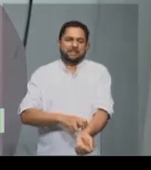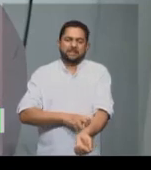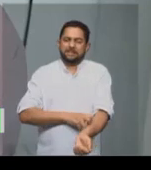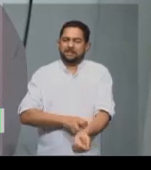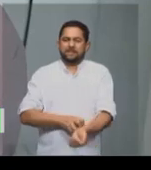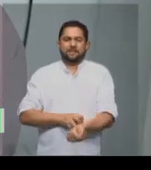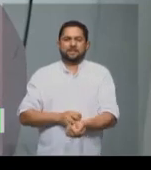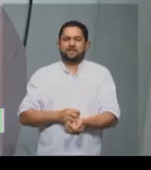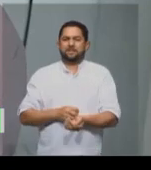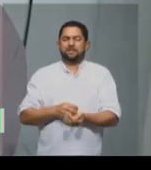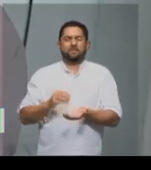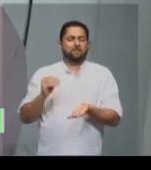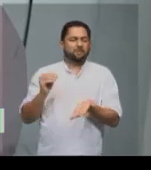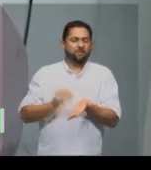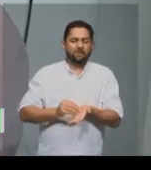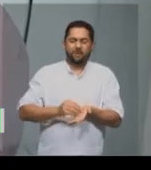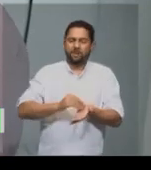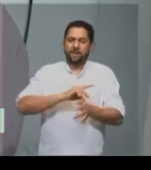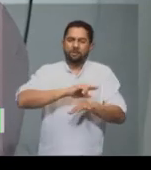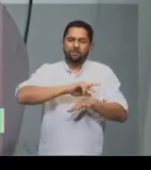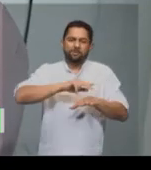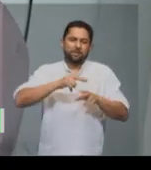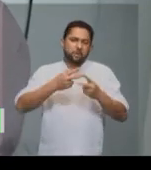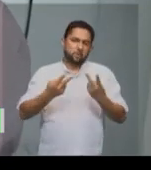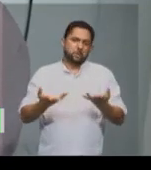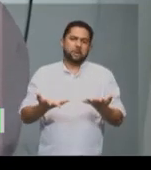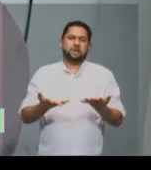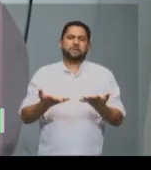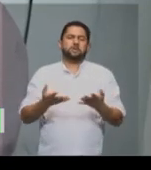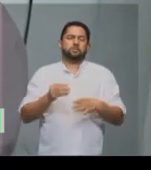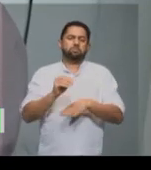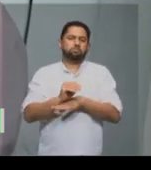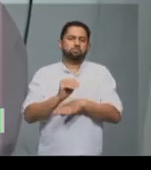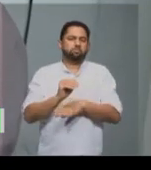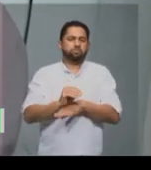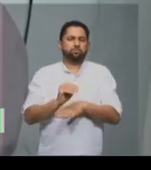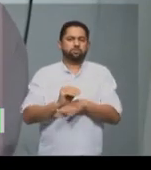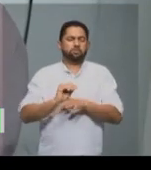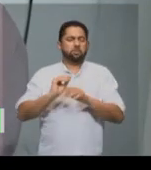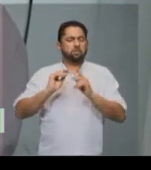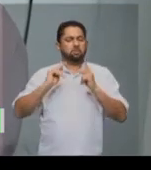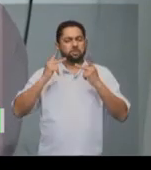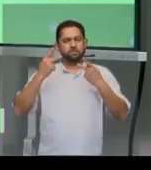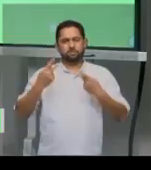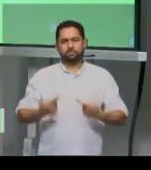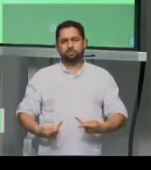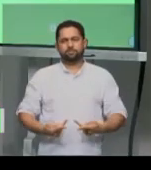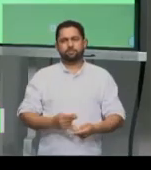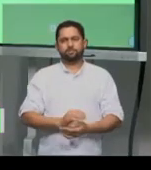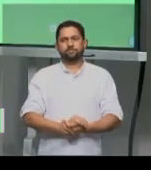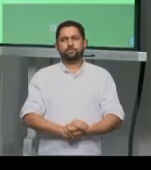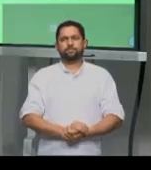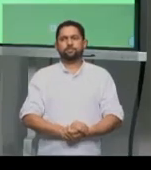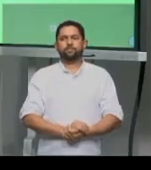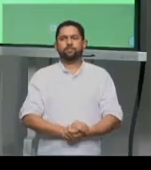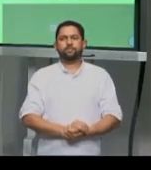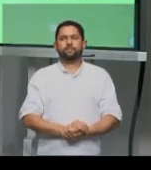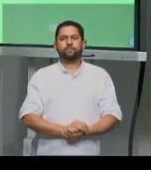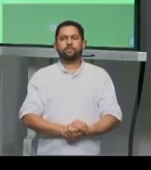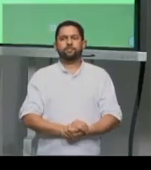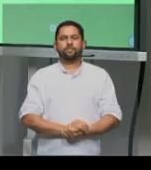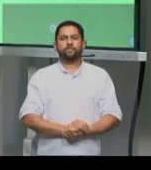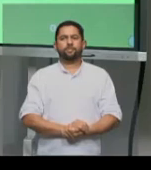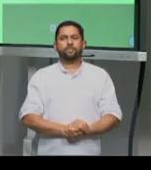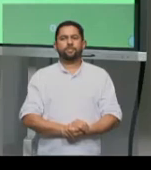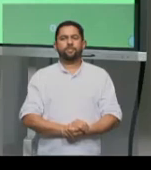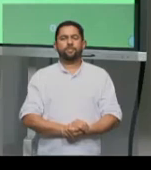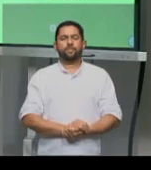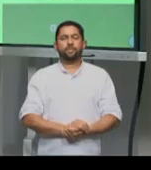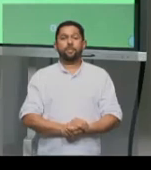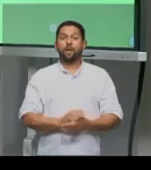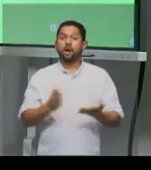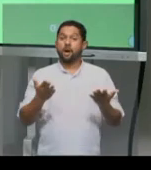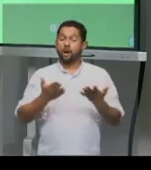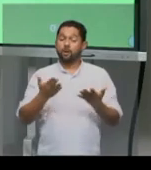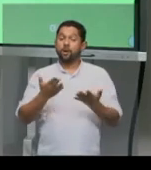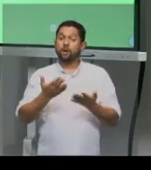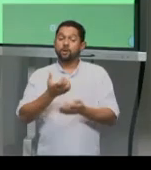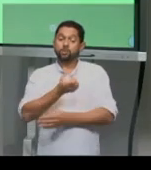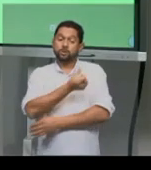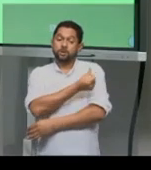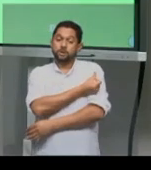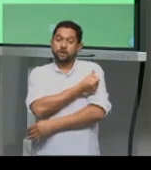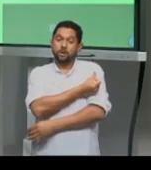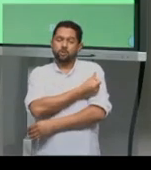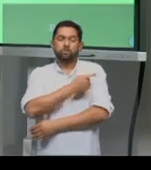e perigosa para aquelas pessoas. Obrigada, professor. A nossa próxima dúvida é do sexto ano. A